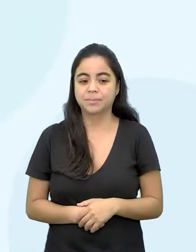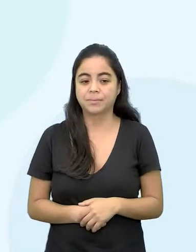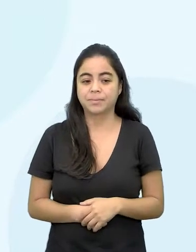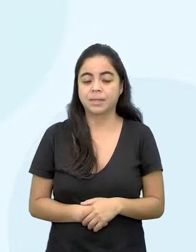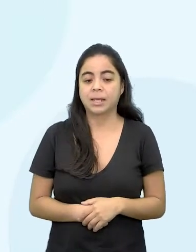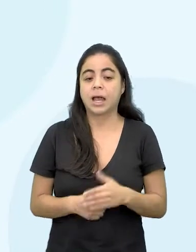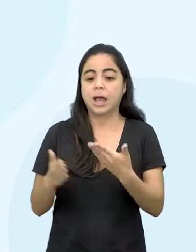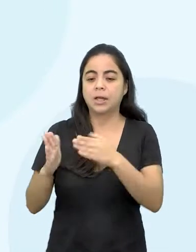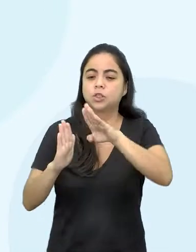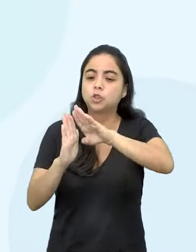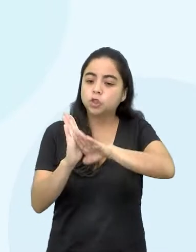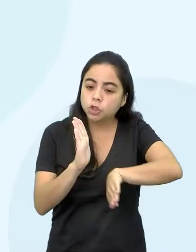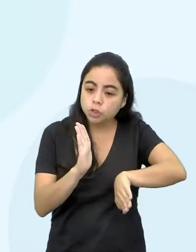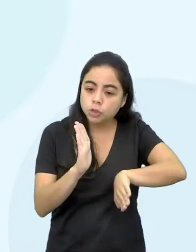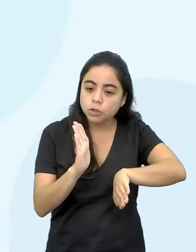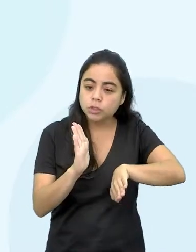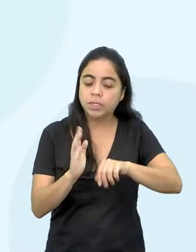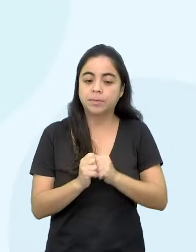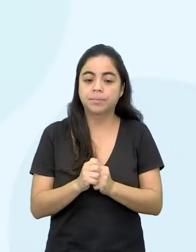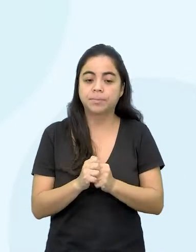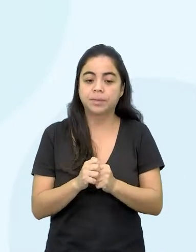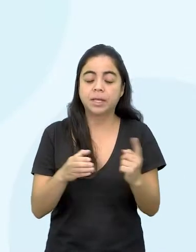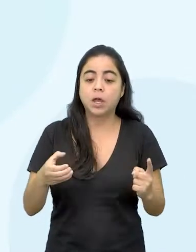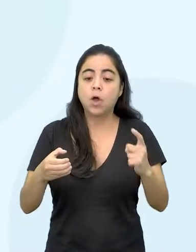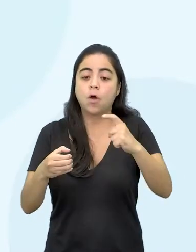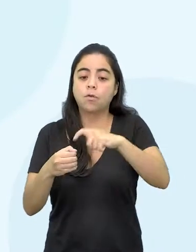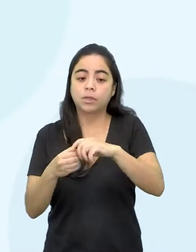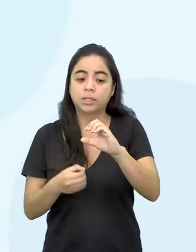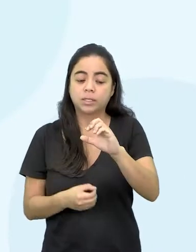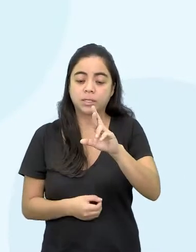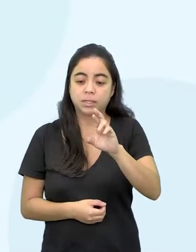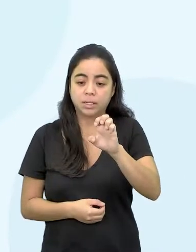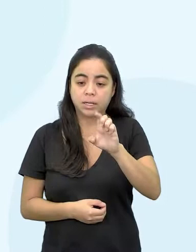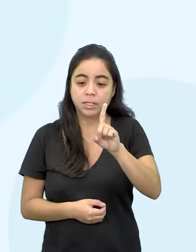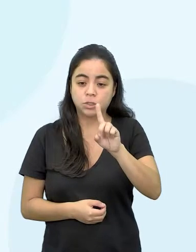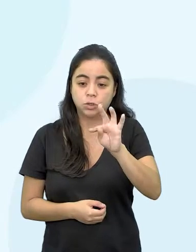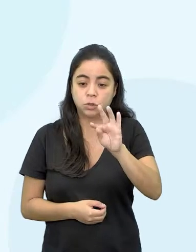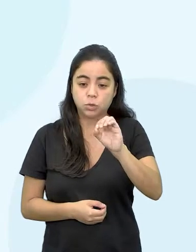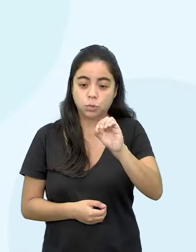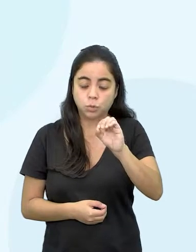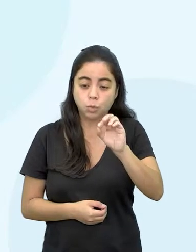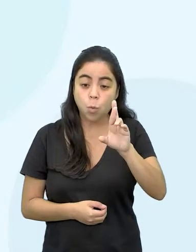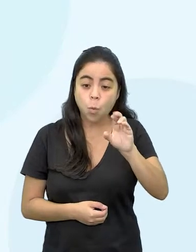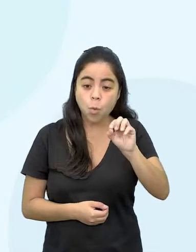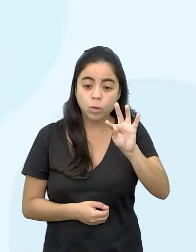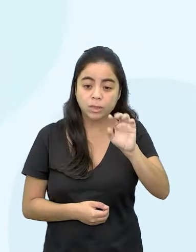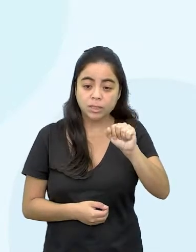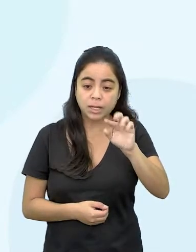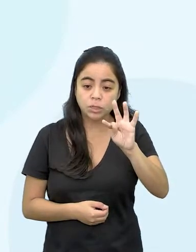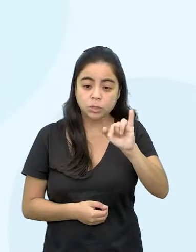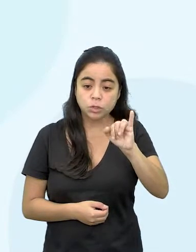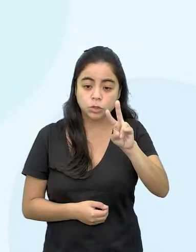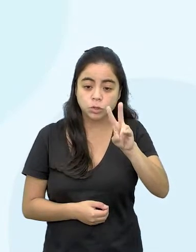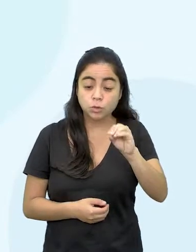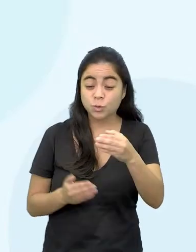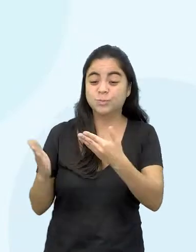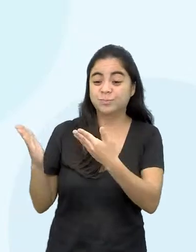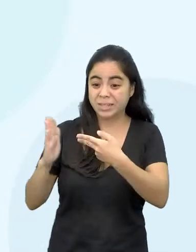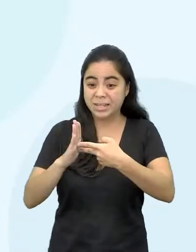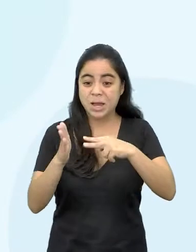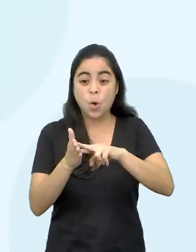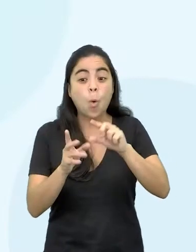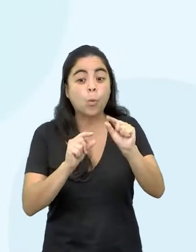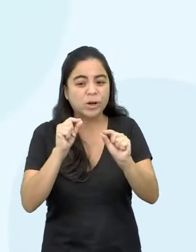montante, e o saldo retorna com crédito rotativo. Aprendemos aí uma palavra nova,